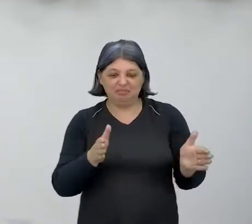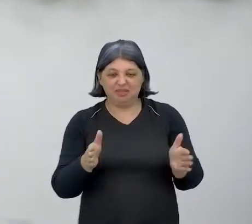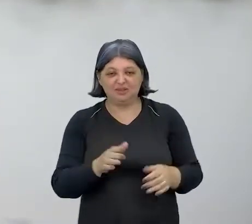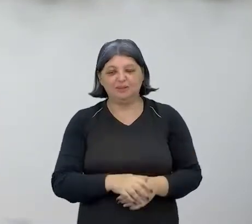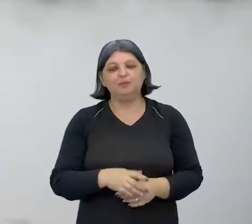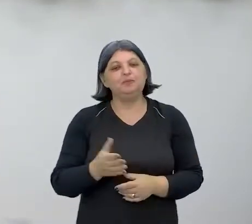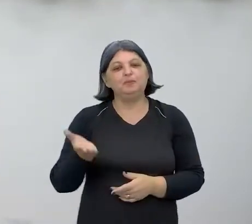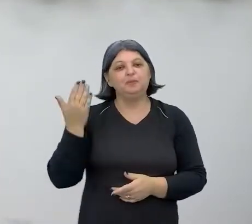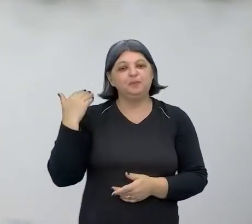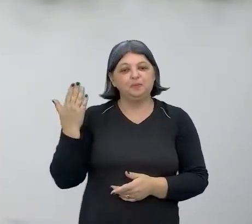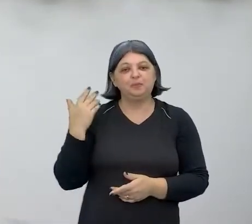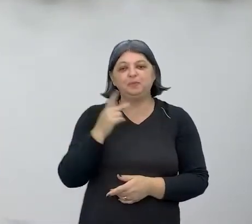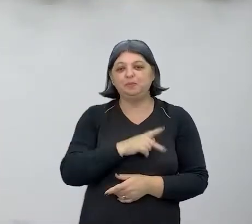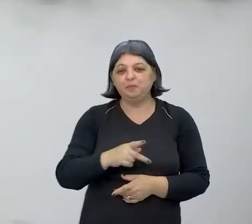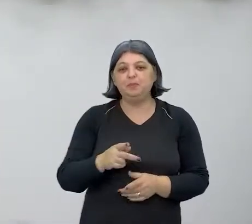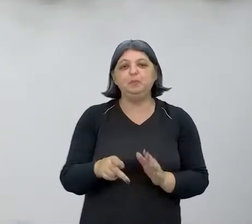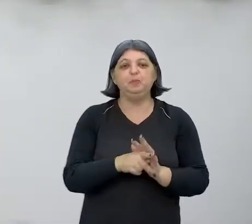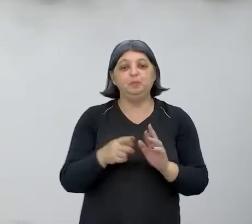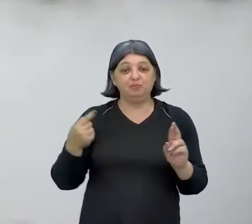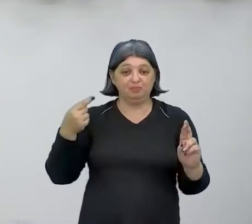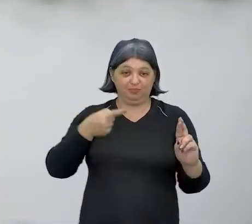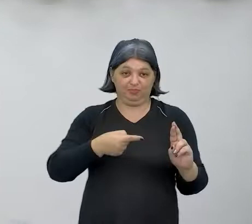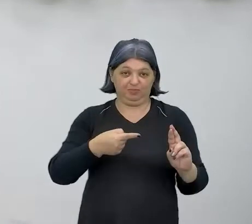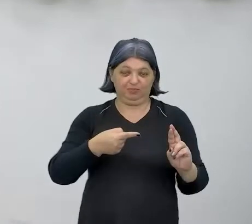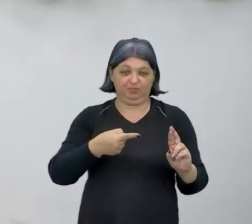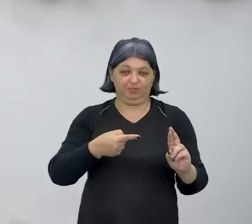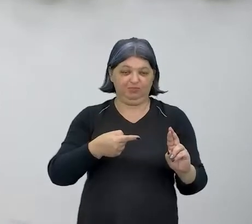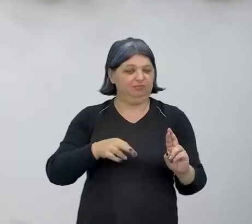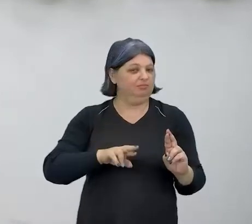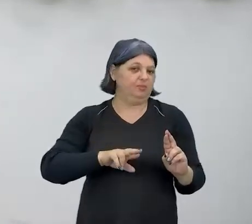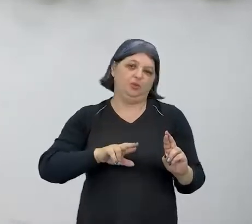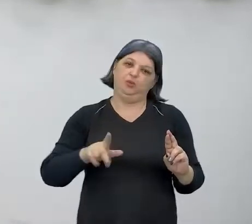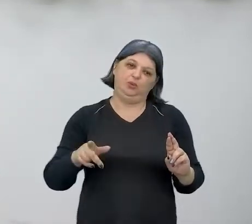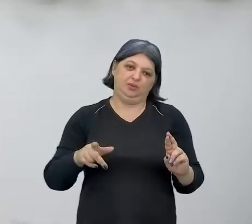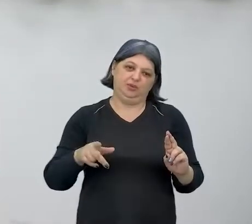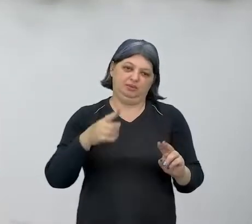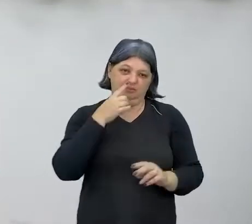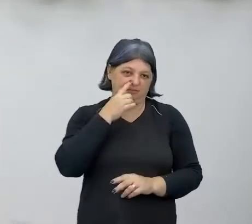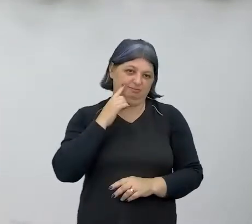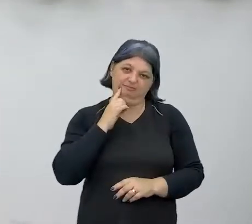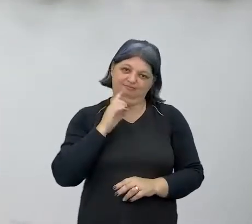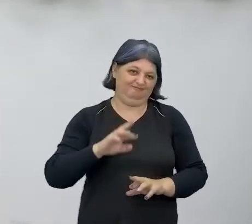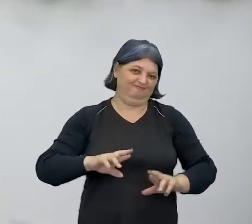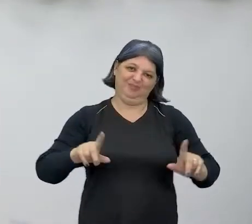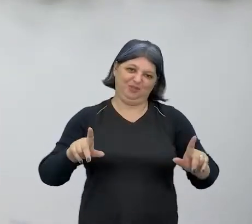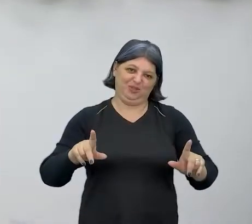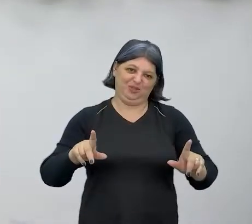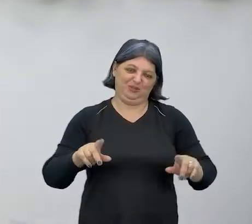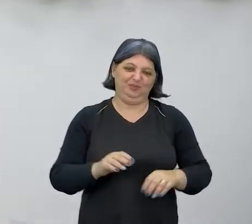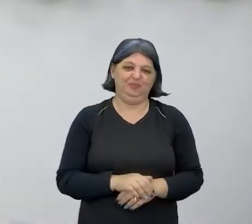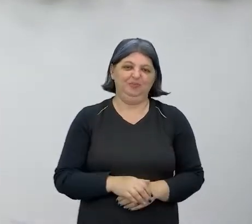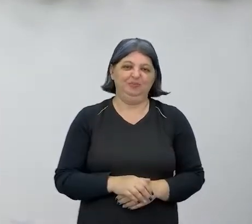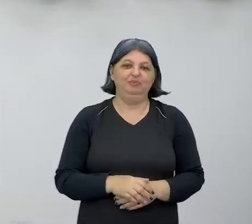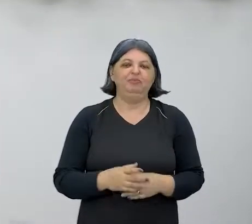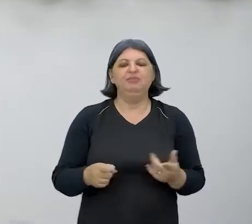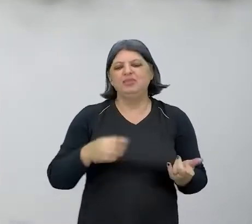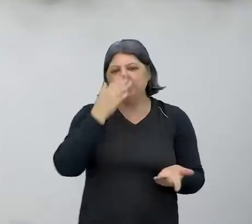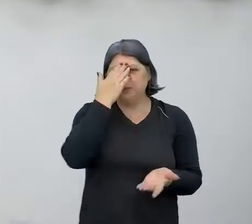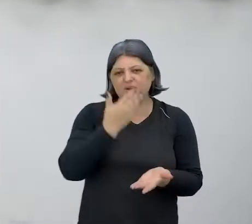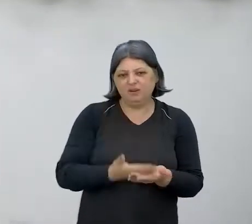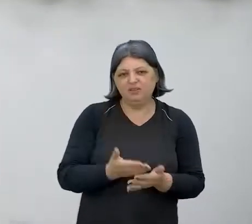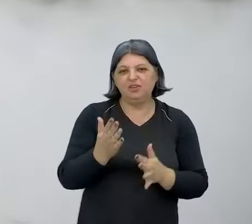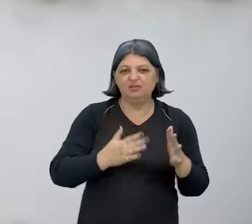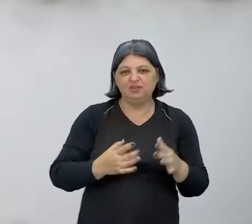professora que eu tive como referência não é a professora Doane, de maneira nenhuma. A não ser, acredito que pela